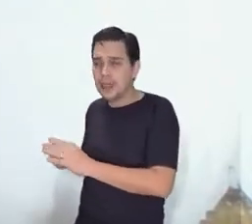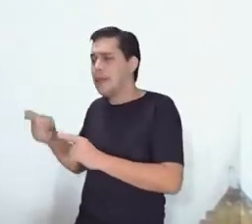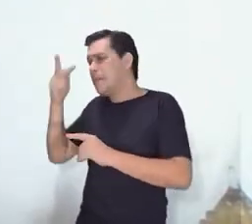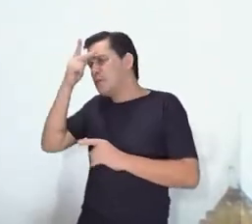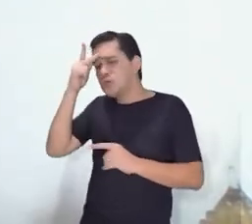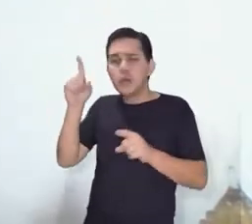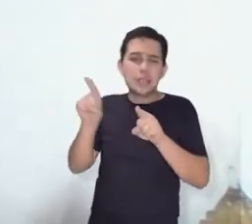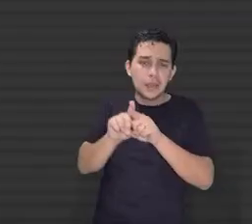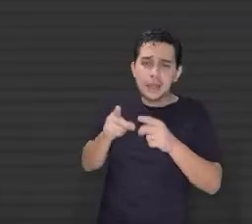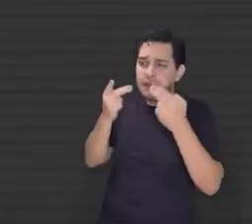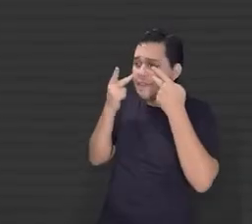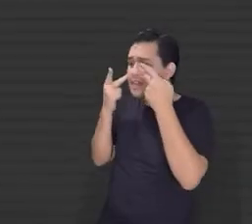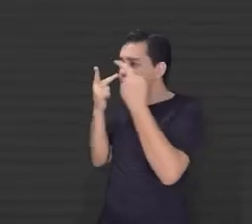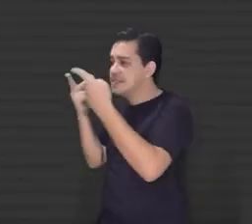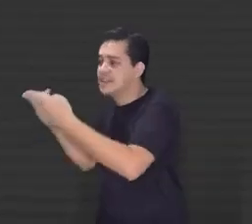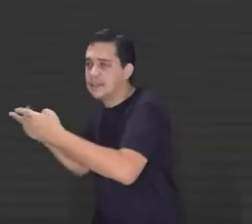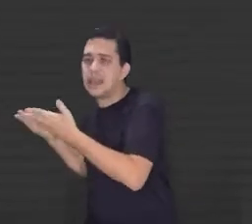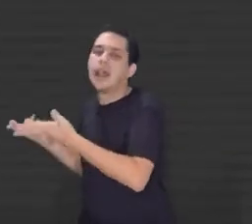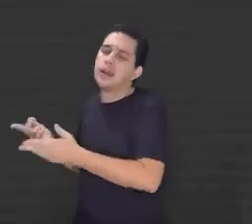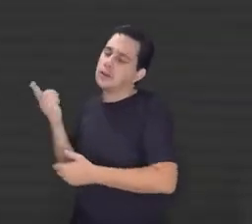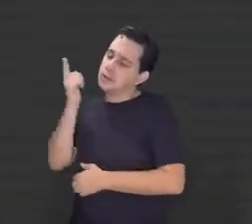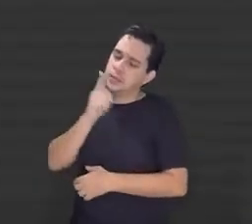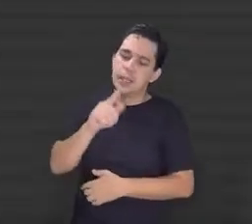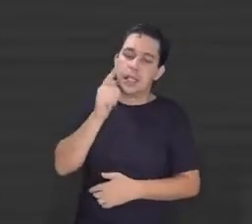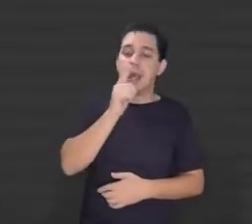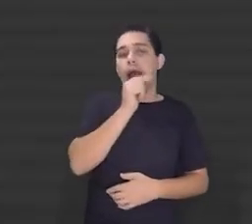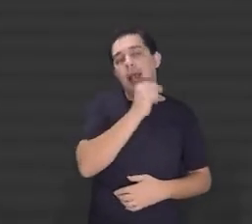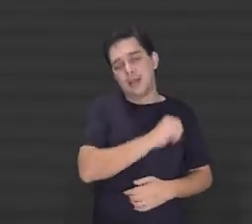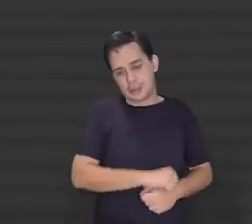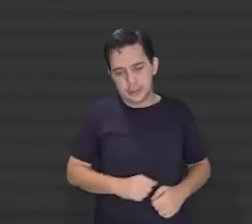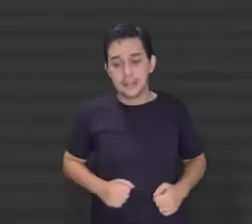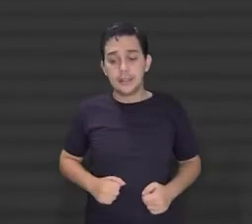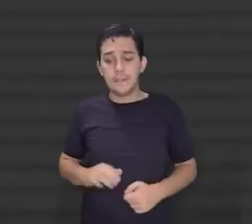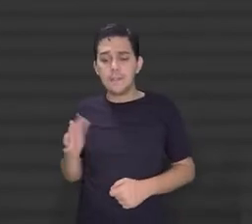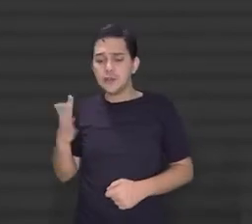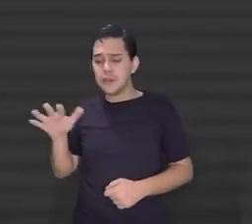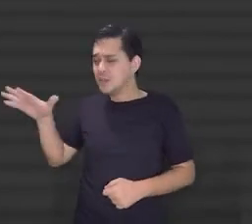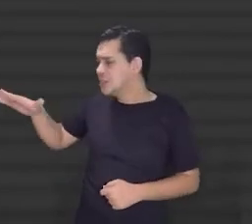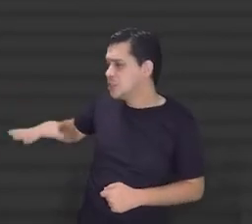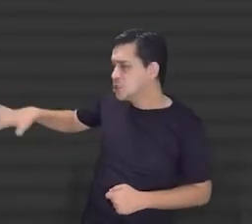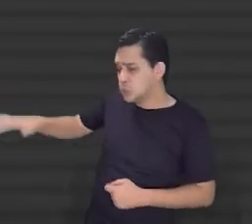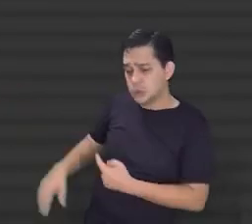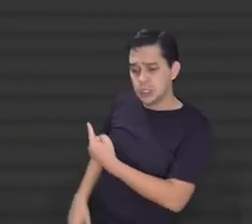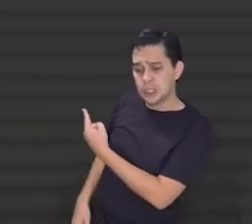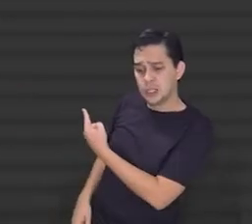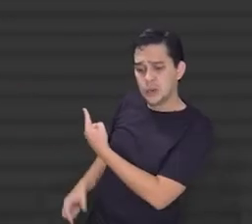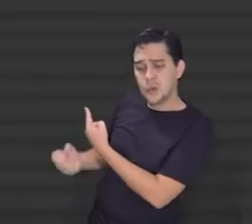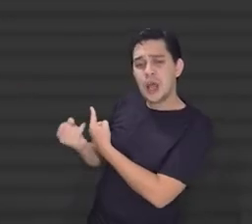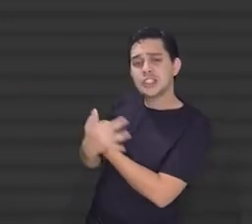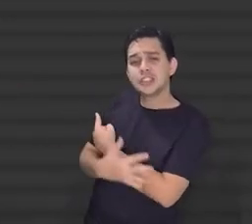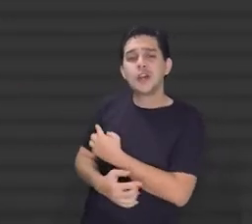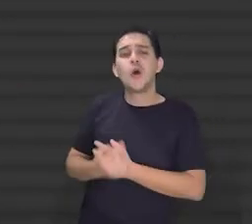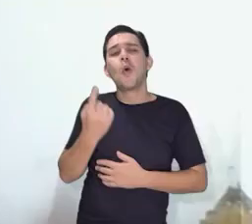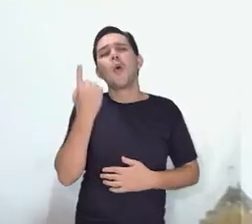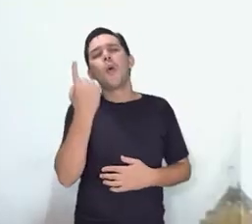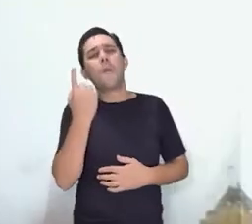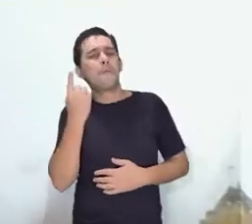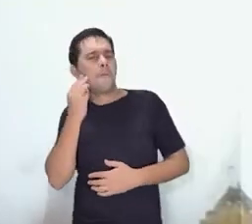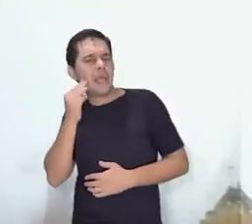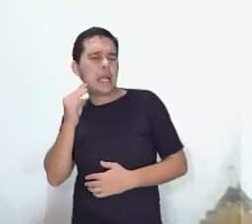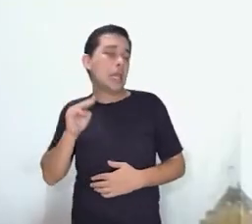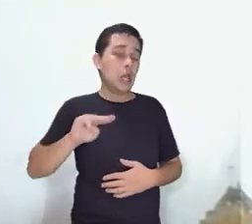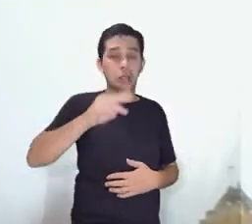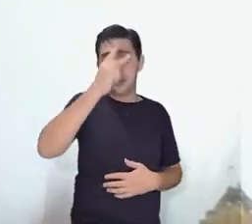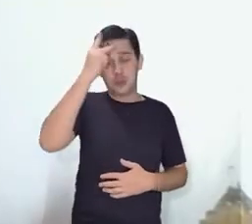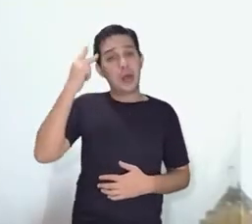podendo atingir em períodos de alta temporada uma população de aproximadamente 1 milhão e 200 mil pessoas. Na